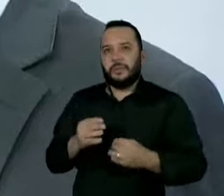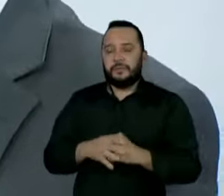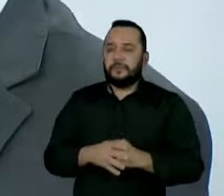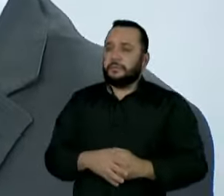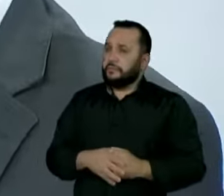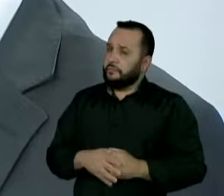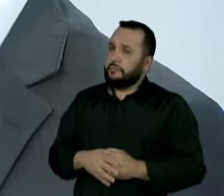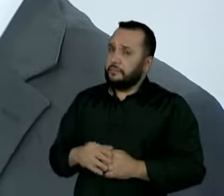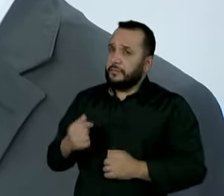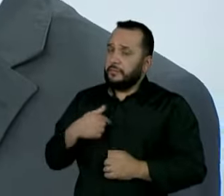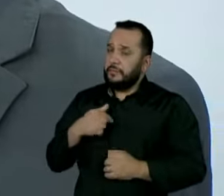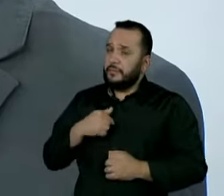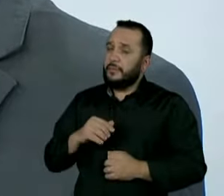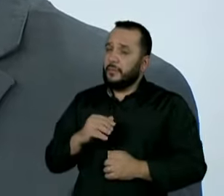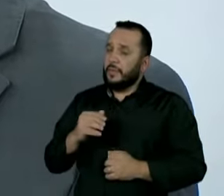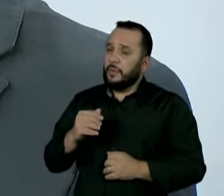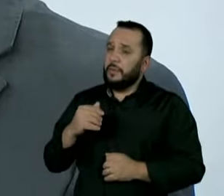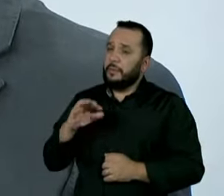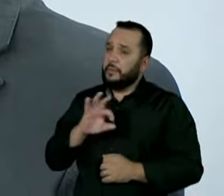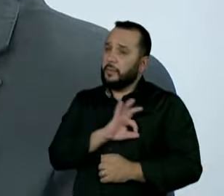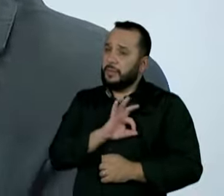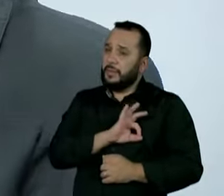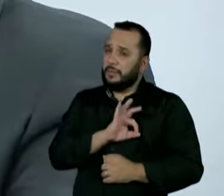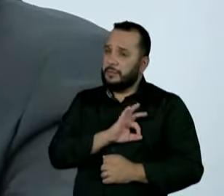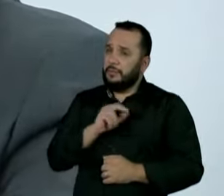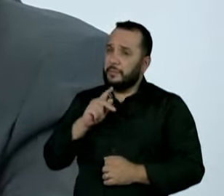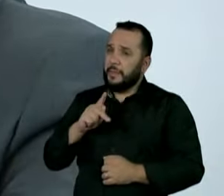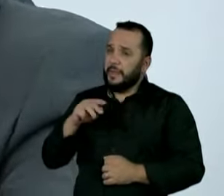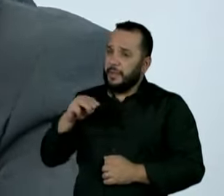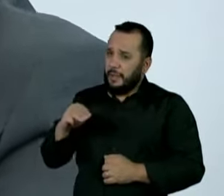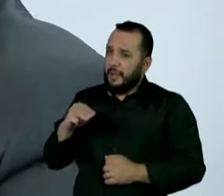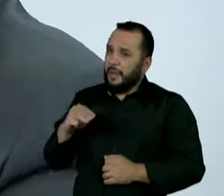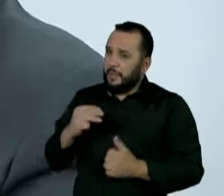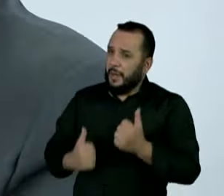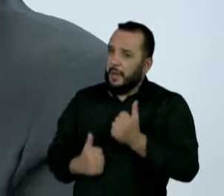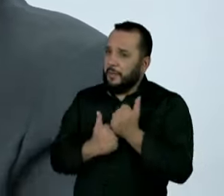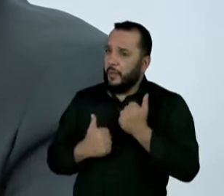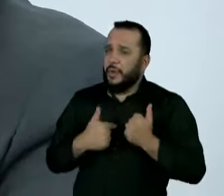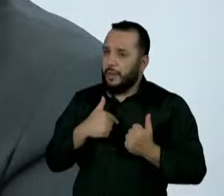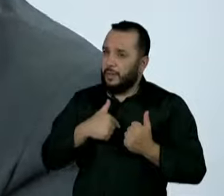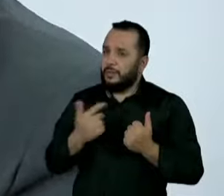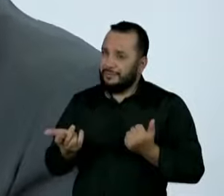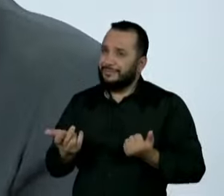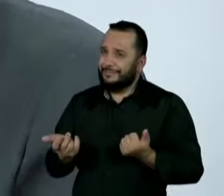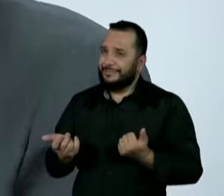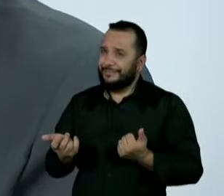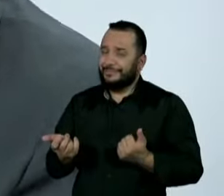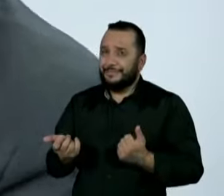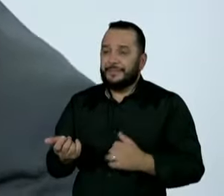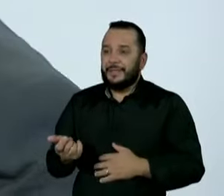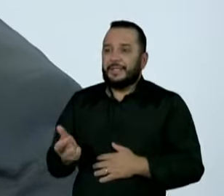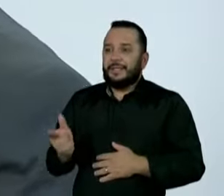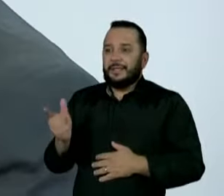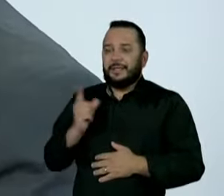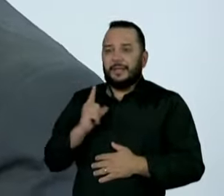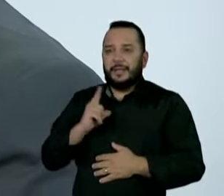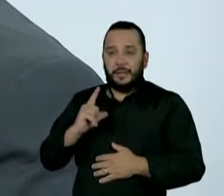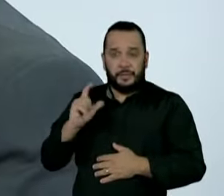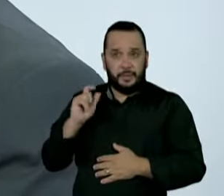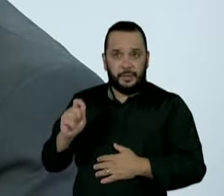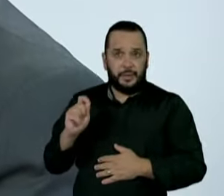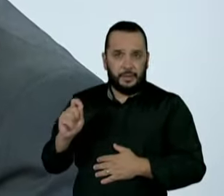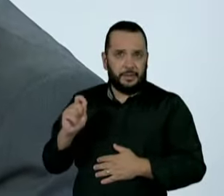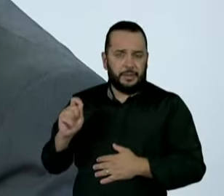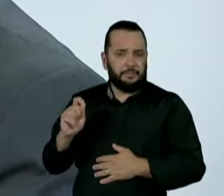tenho, na Polícia Militar pelo menos, eu tenho uma ampla vantagem, então, assim, eu tenho uma diferença muito grande em